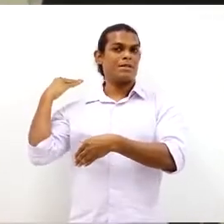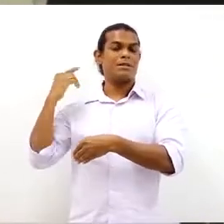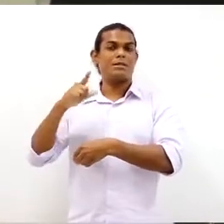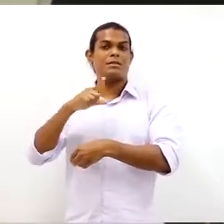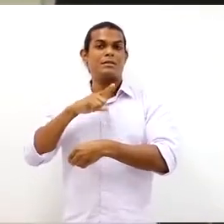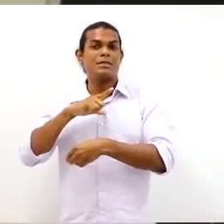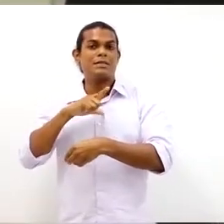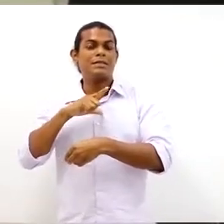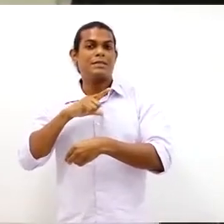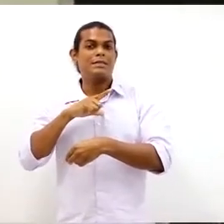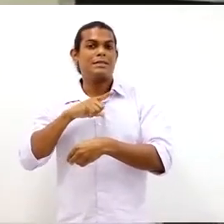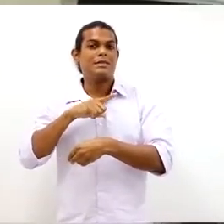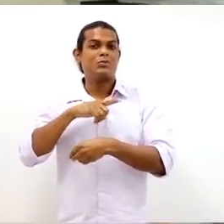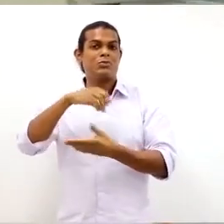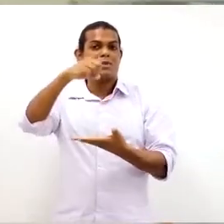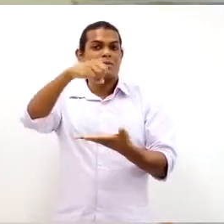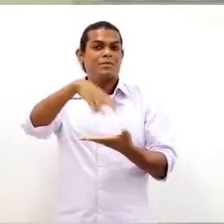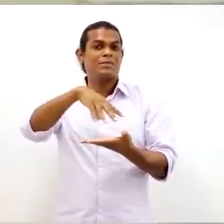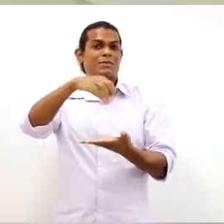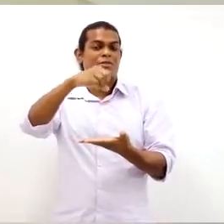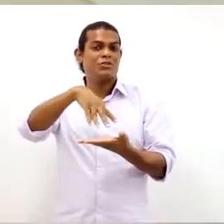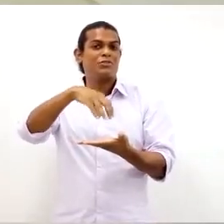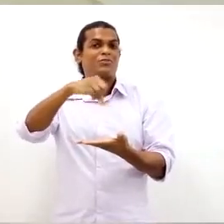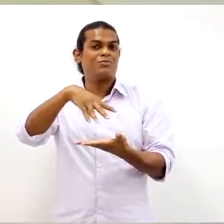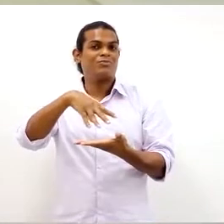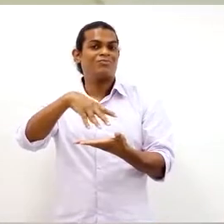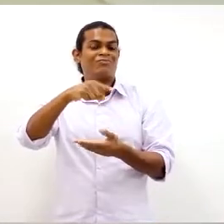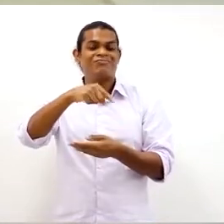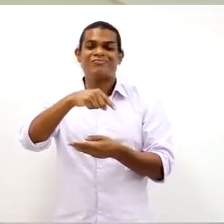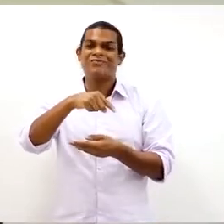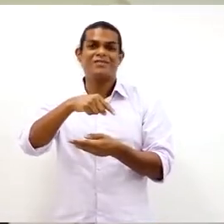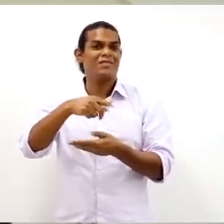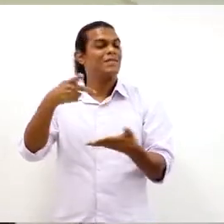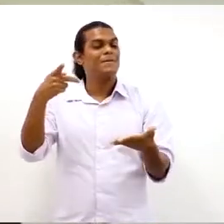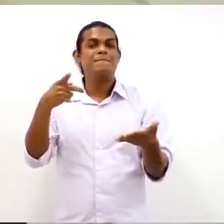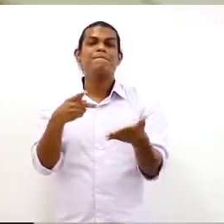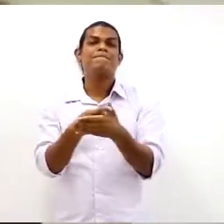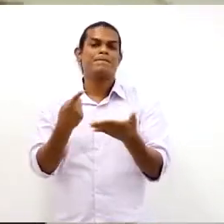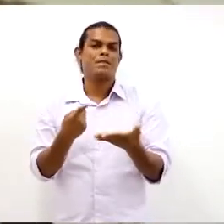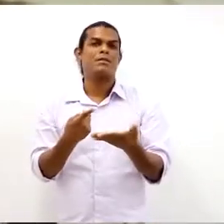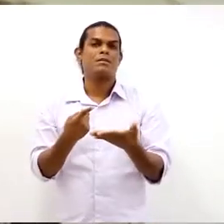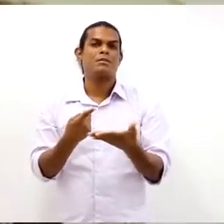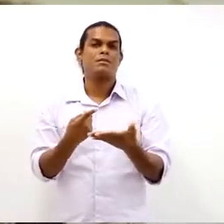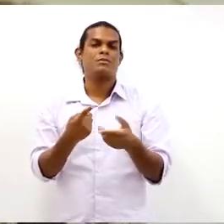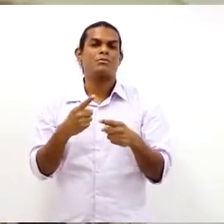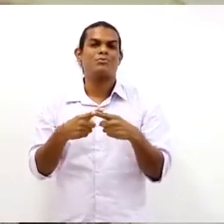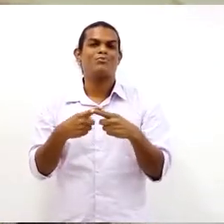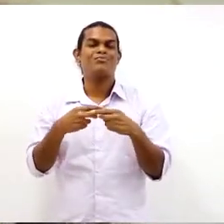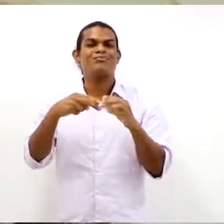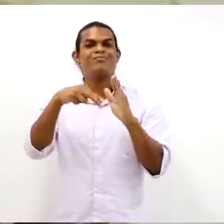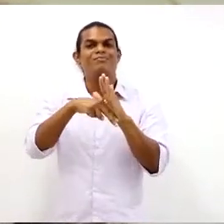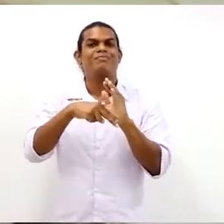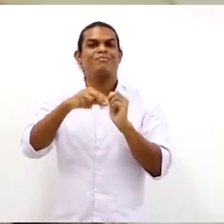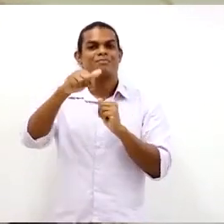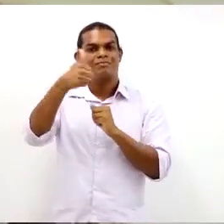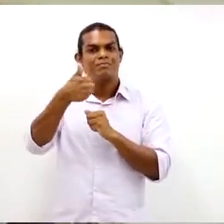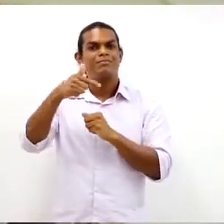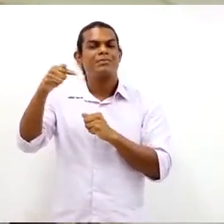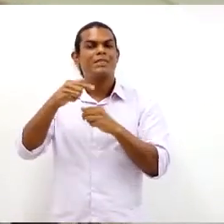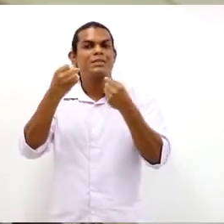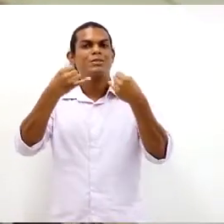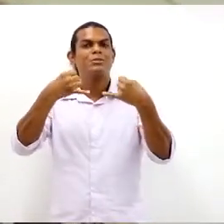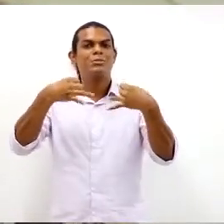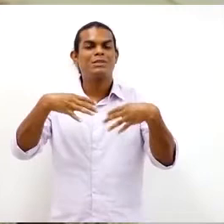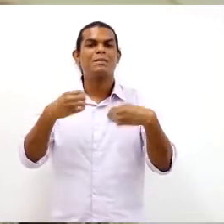ela vem de confronto à NR17, que coloca que tem que ter espaço suficiente para que cada atividade sejam